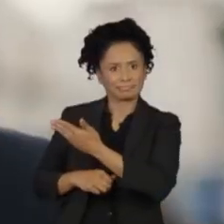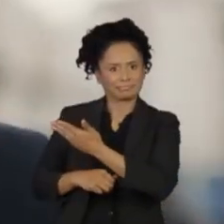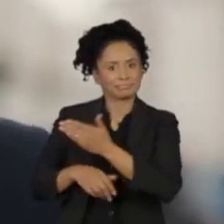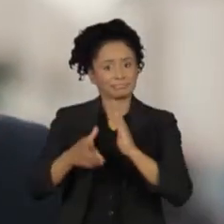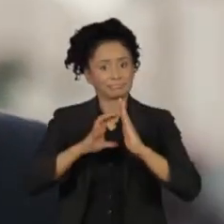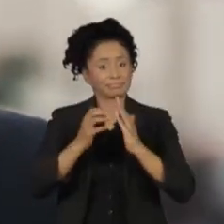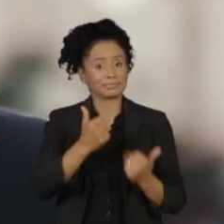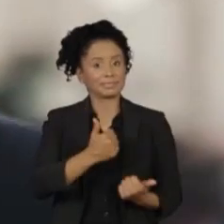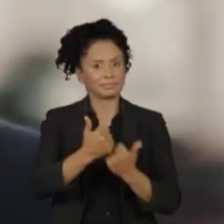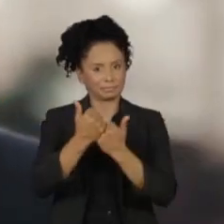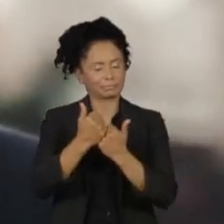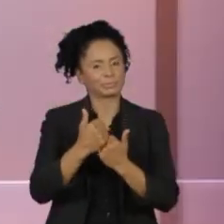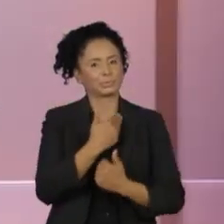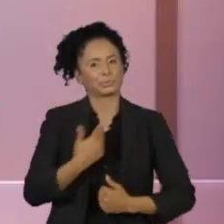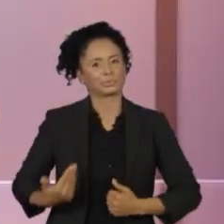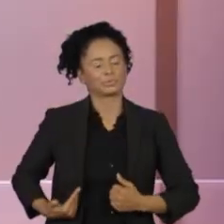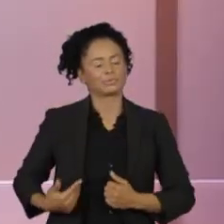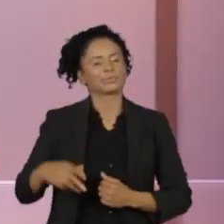governo de São Paulo.